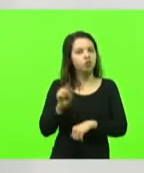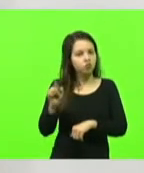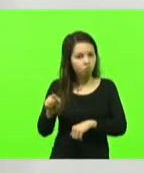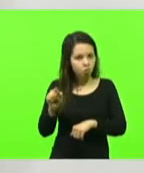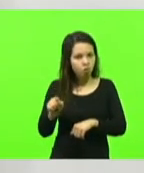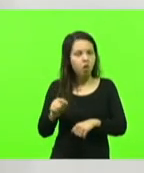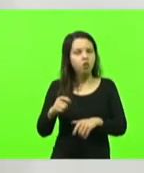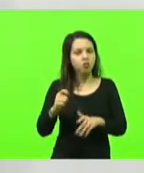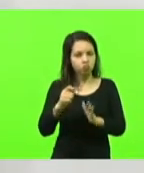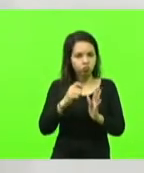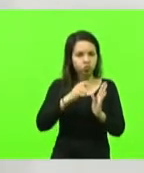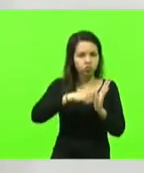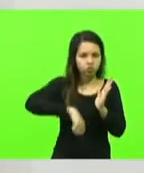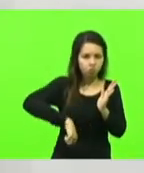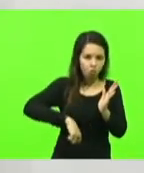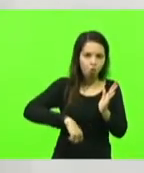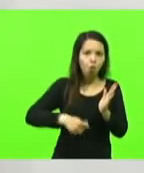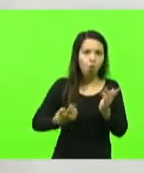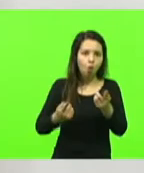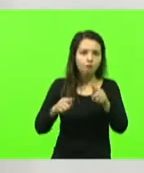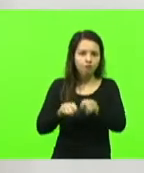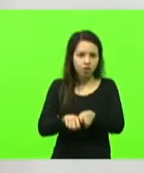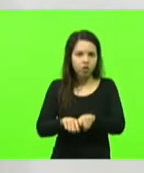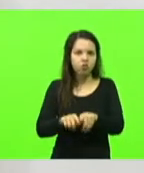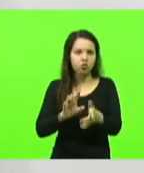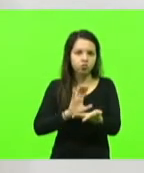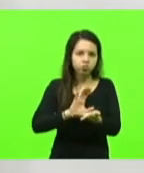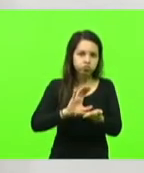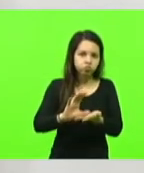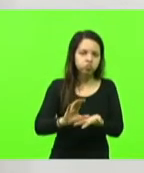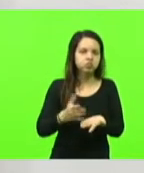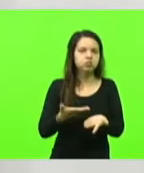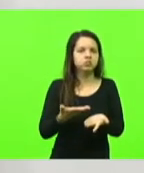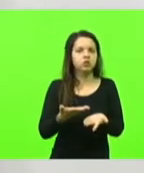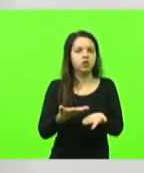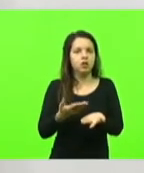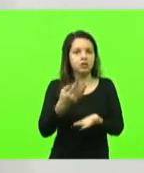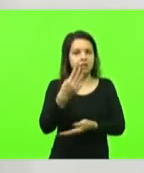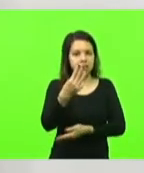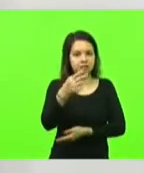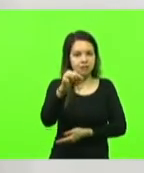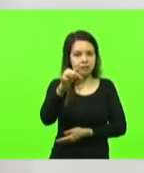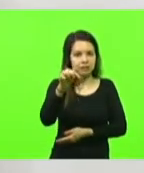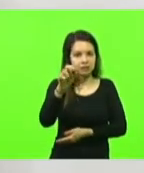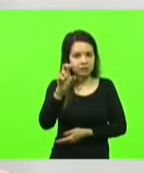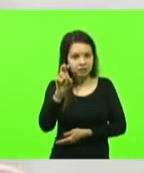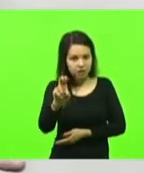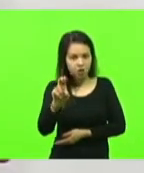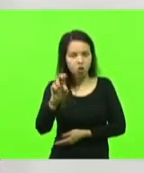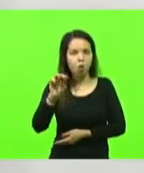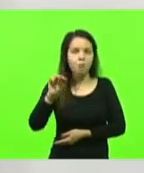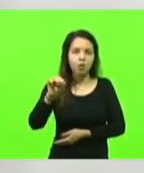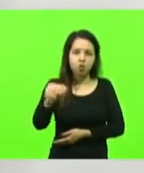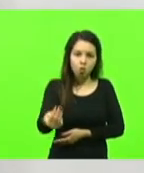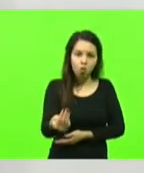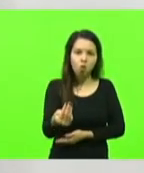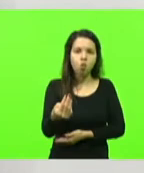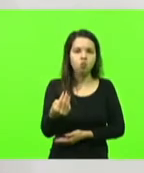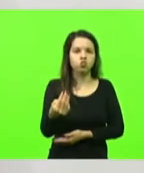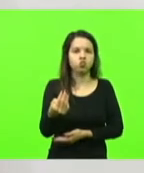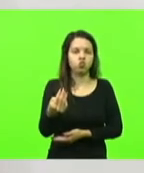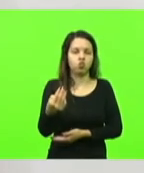o convênio, passar 365 milhões para o governo federal, e,